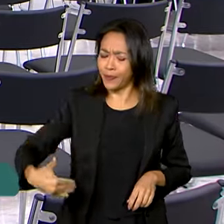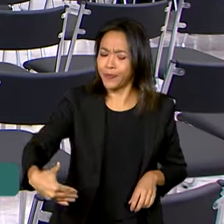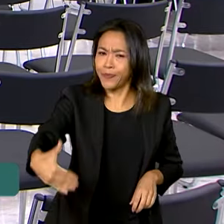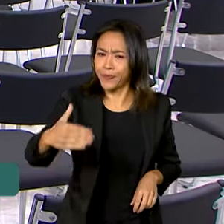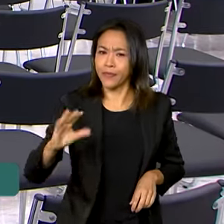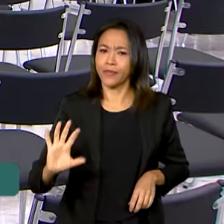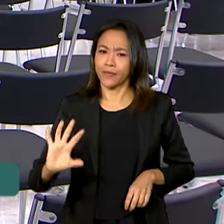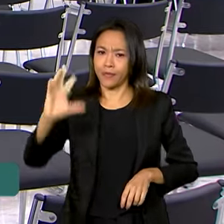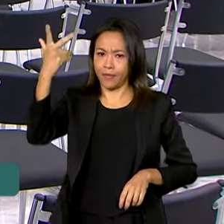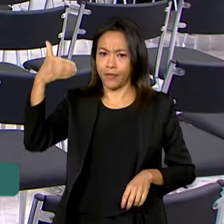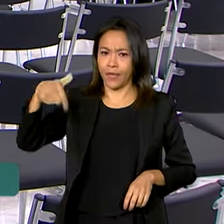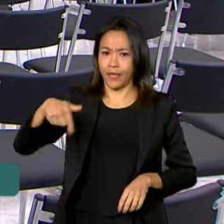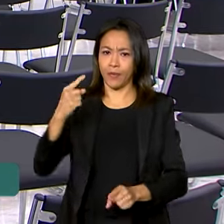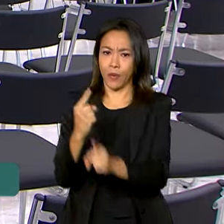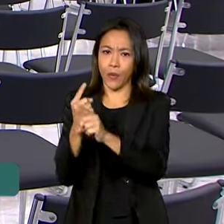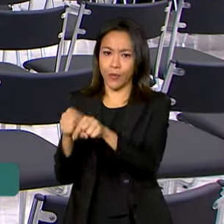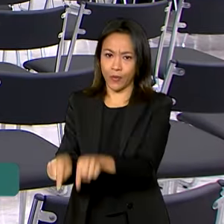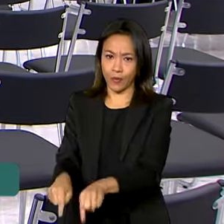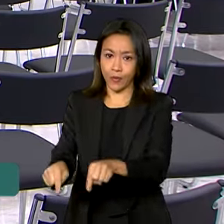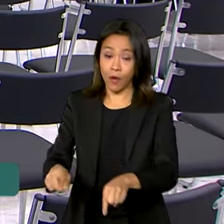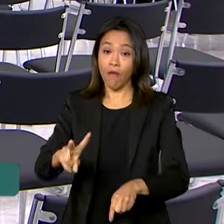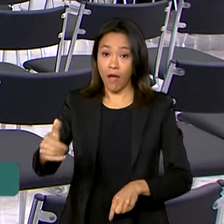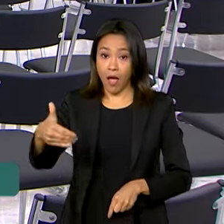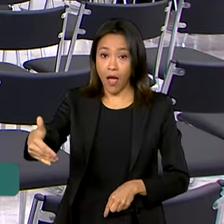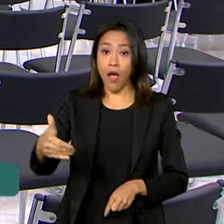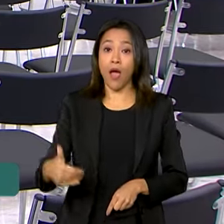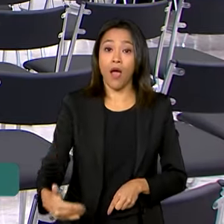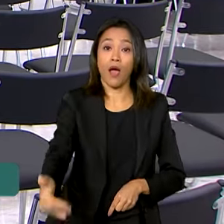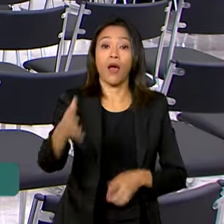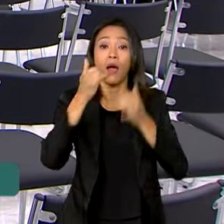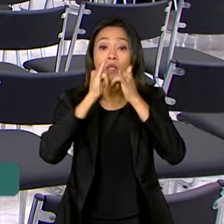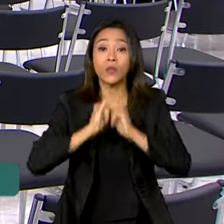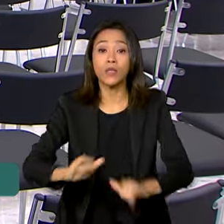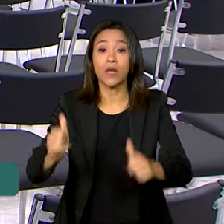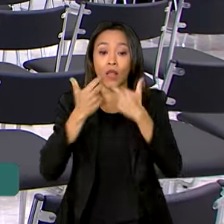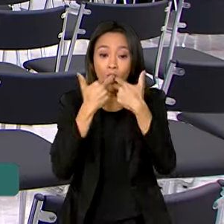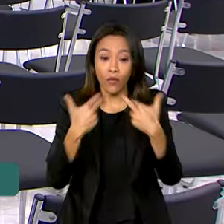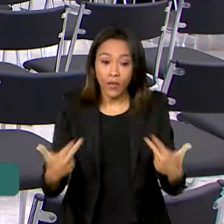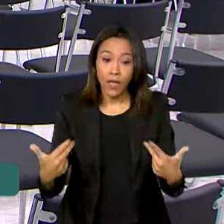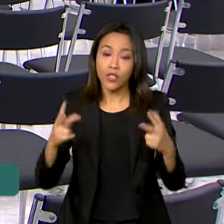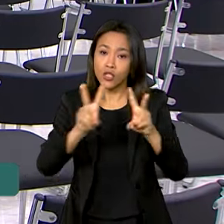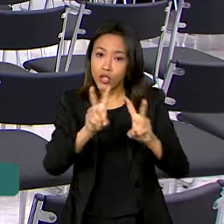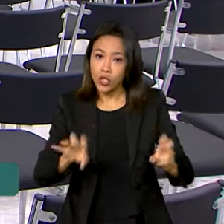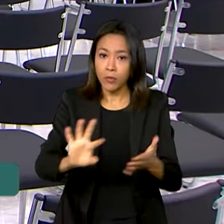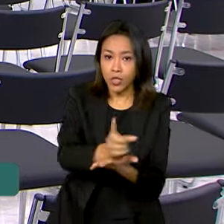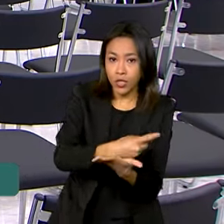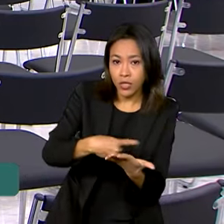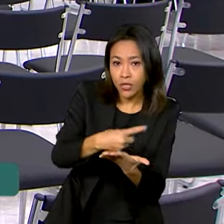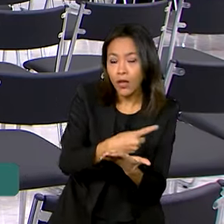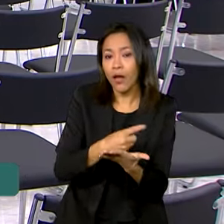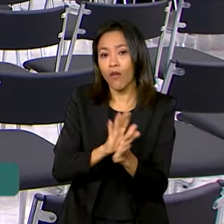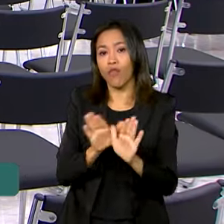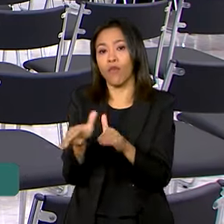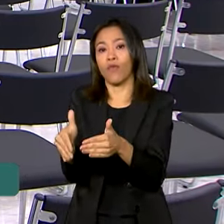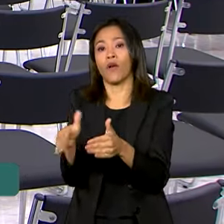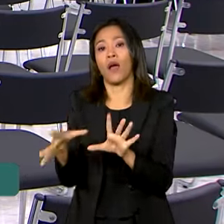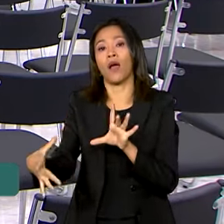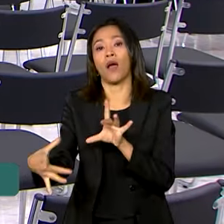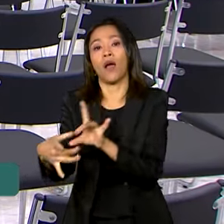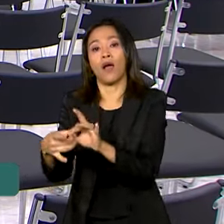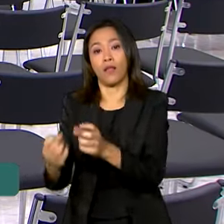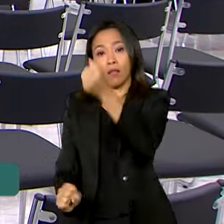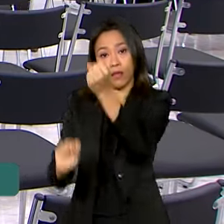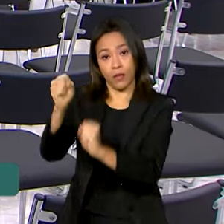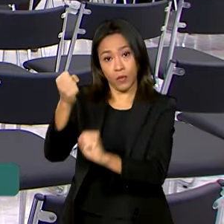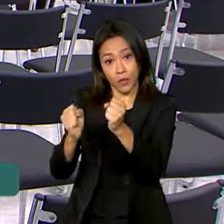Planalto, onde devem ser anunciadas novidades na questão da inovação digital para a indústria brasileira. À tarde